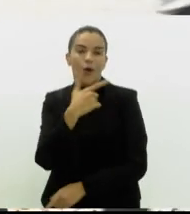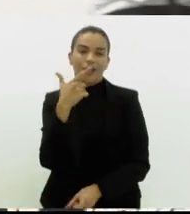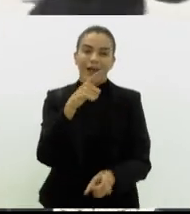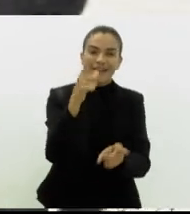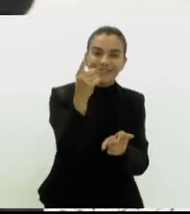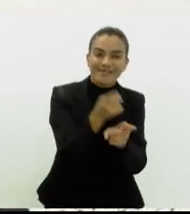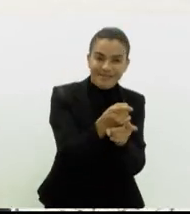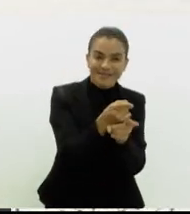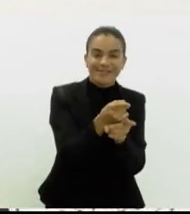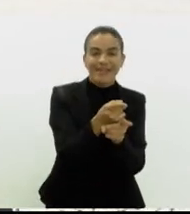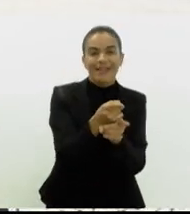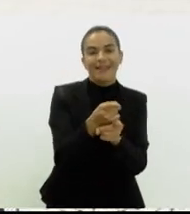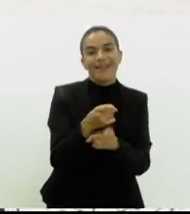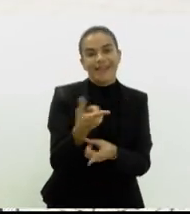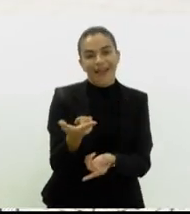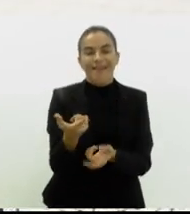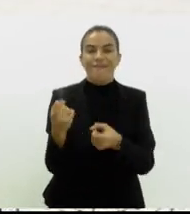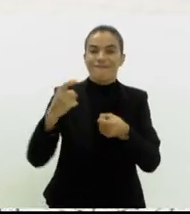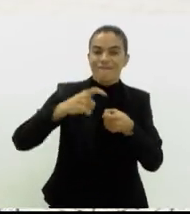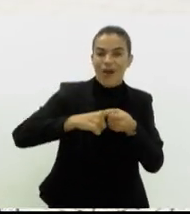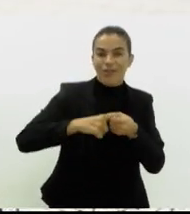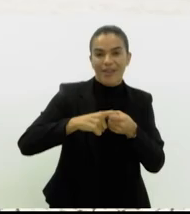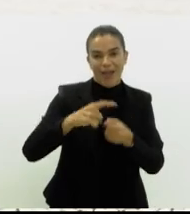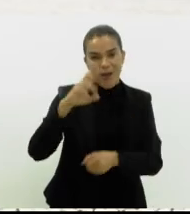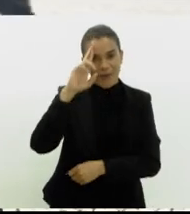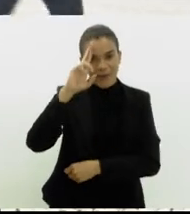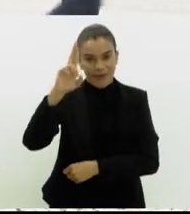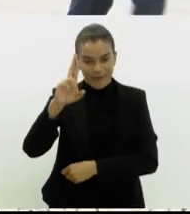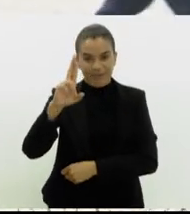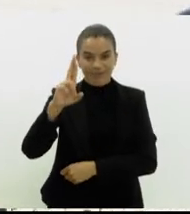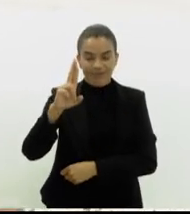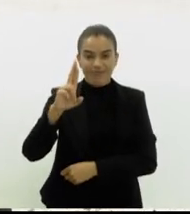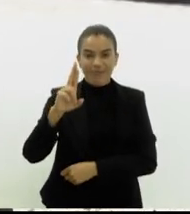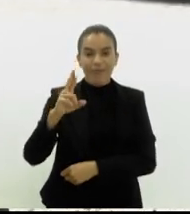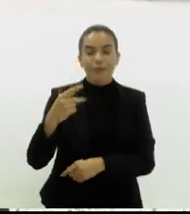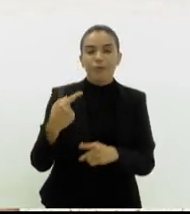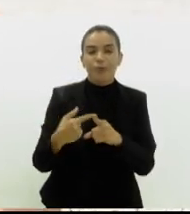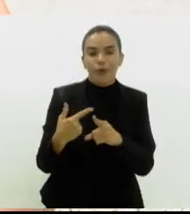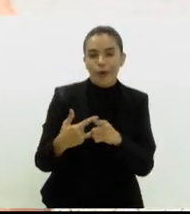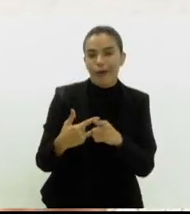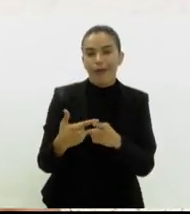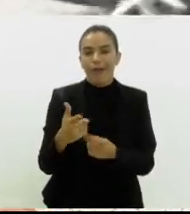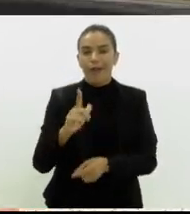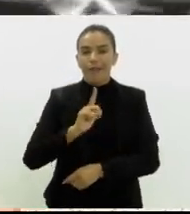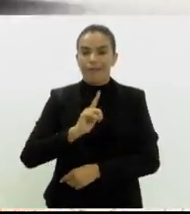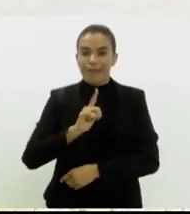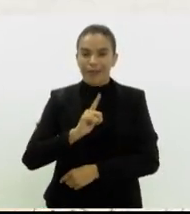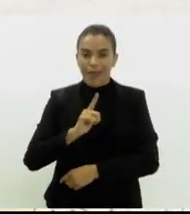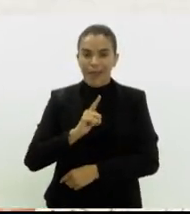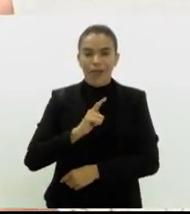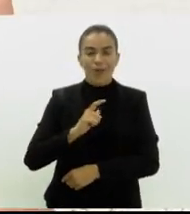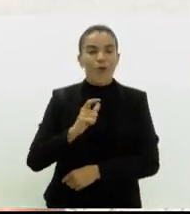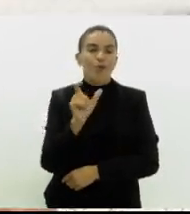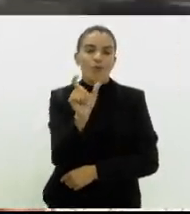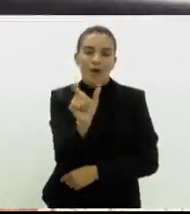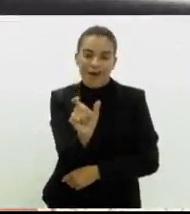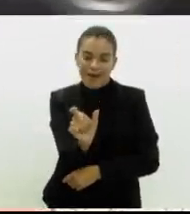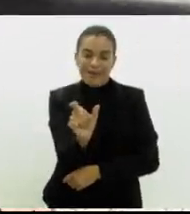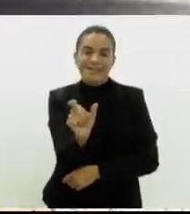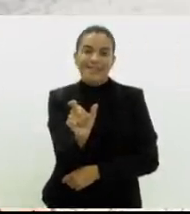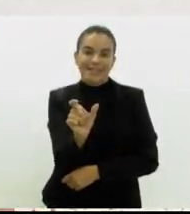identificado e aí retornar ao seu dono. Porque a gente coloca, ele recebe uma carteirinha da